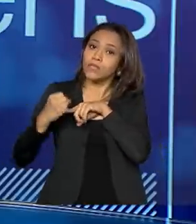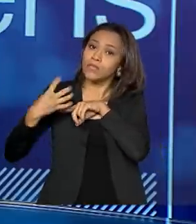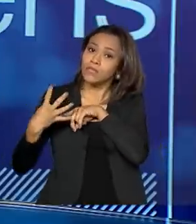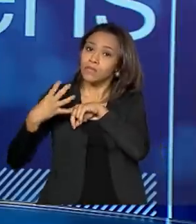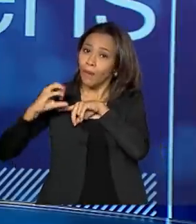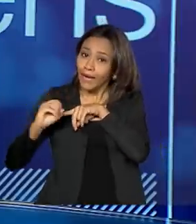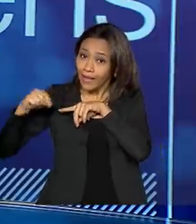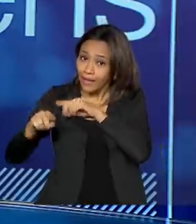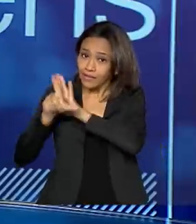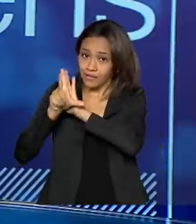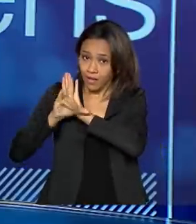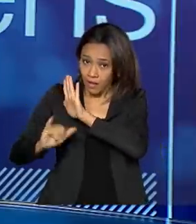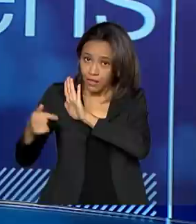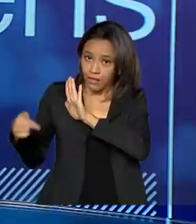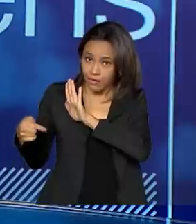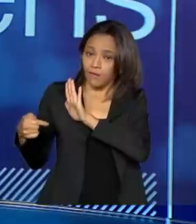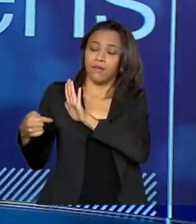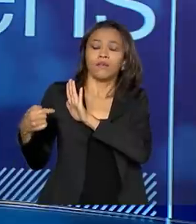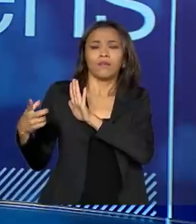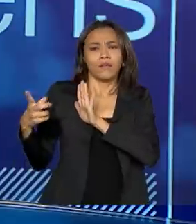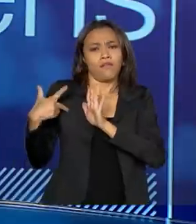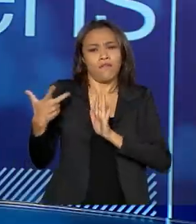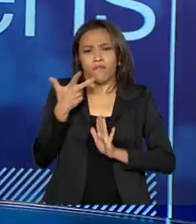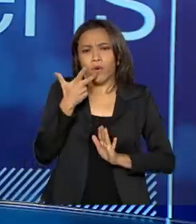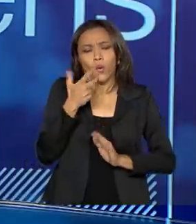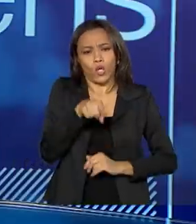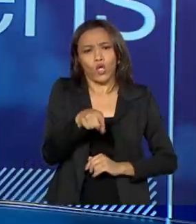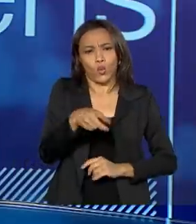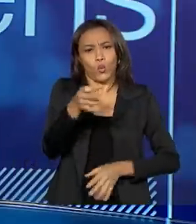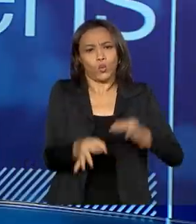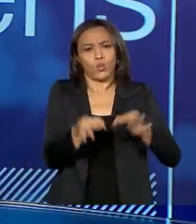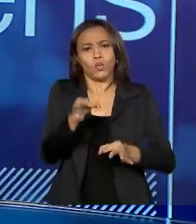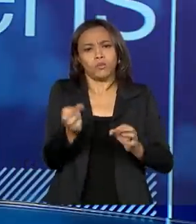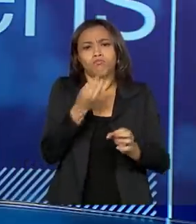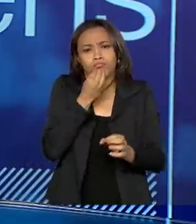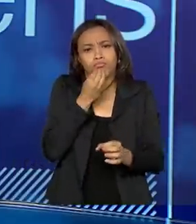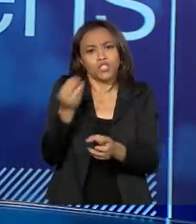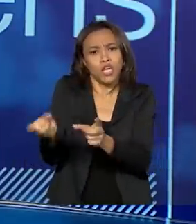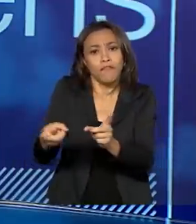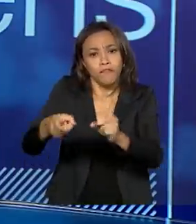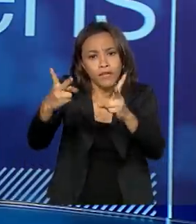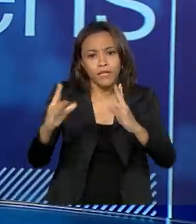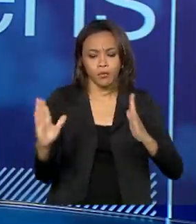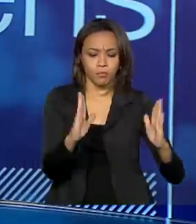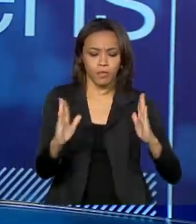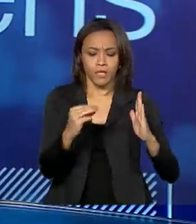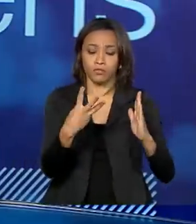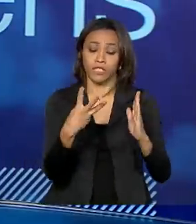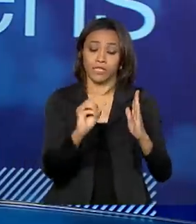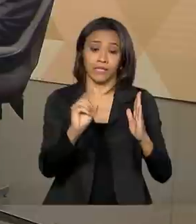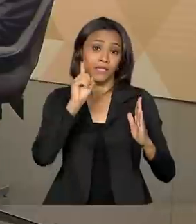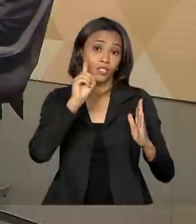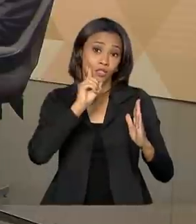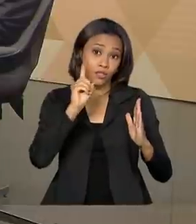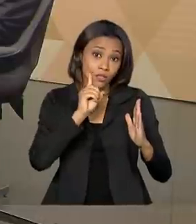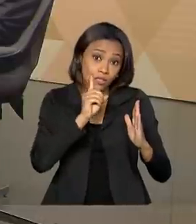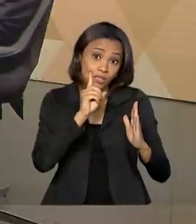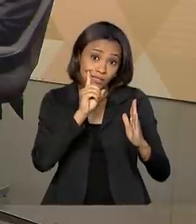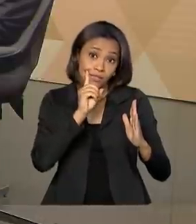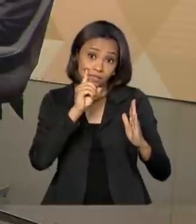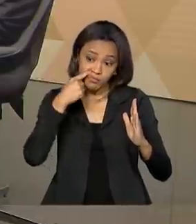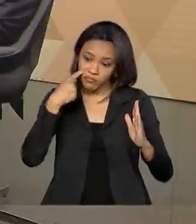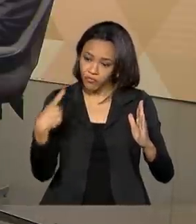realidade, que trouxe uma previsão de que o juiz deve fazer a venda antecipada num prazo de 30 dias a contar do conhecimento da